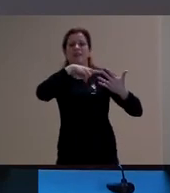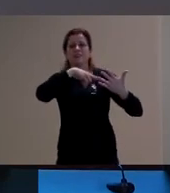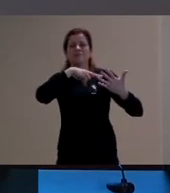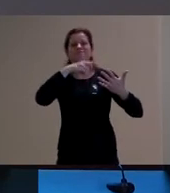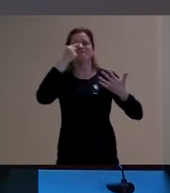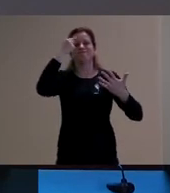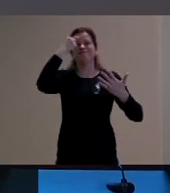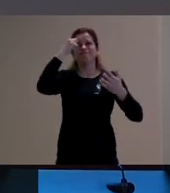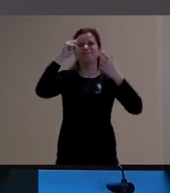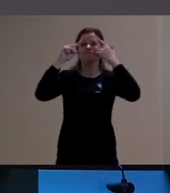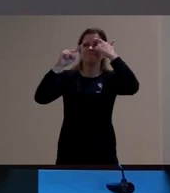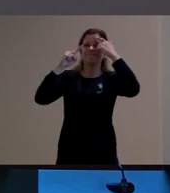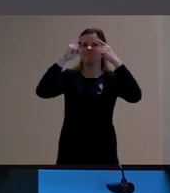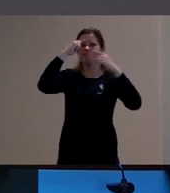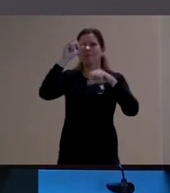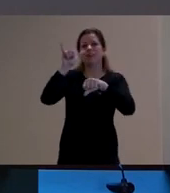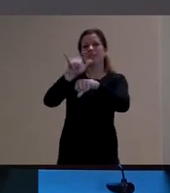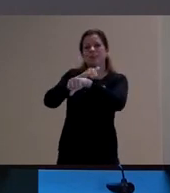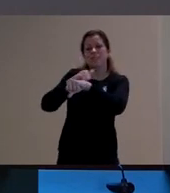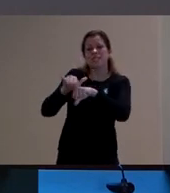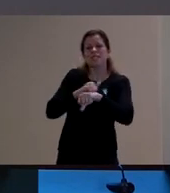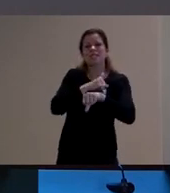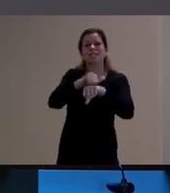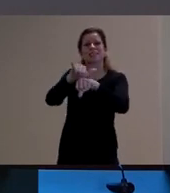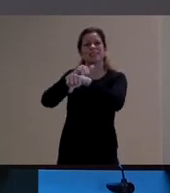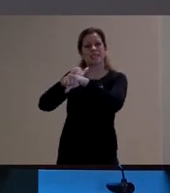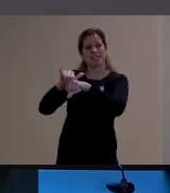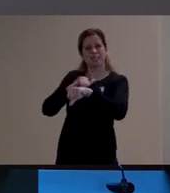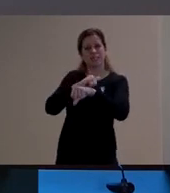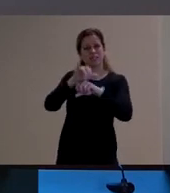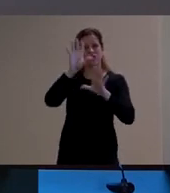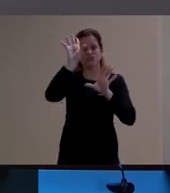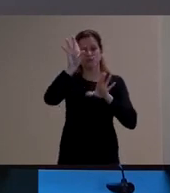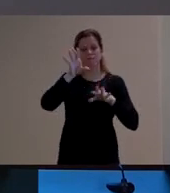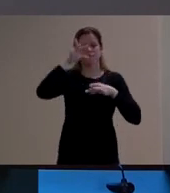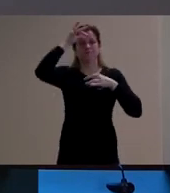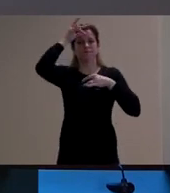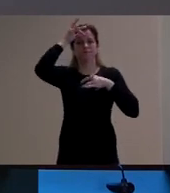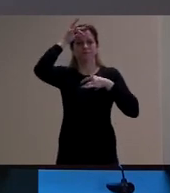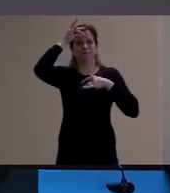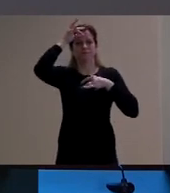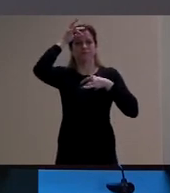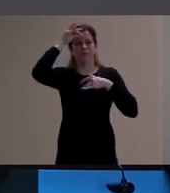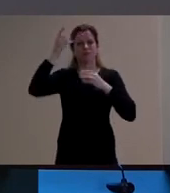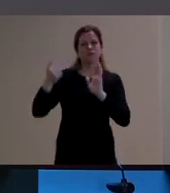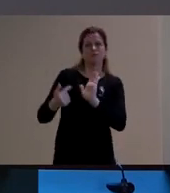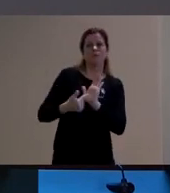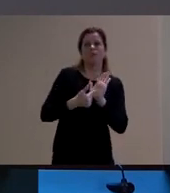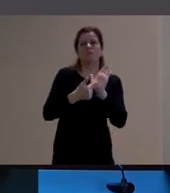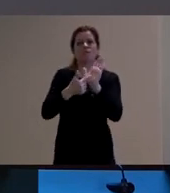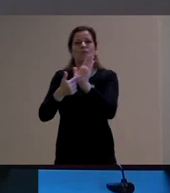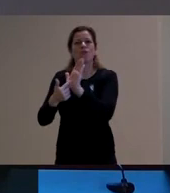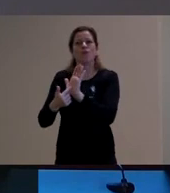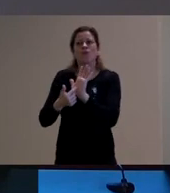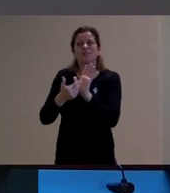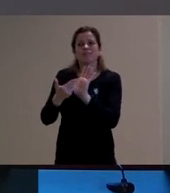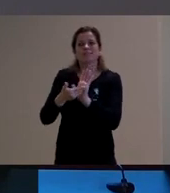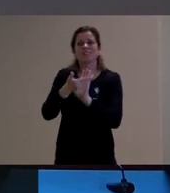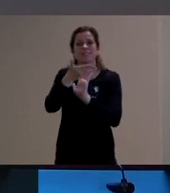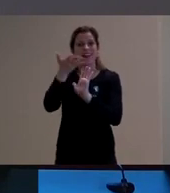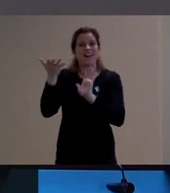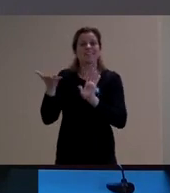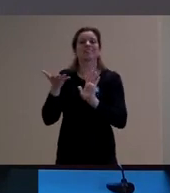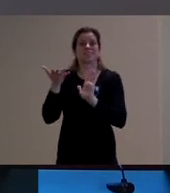que vai também ensinando um modo de apropriação de representação e de renovação da